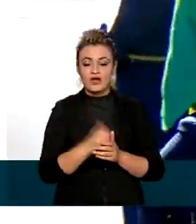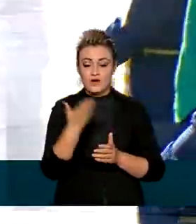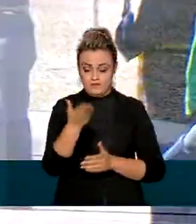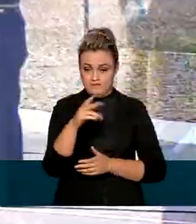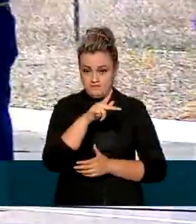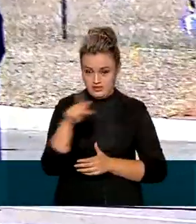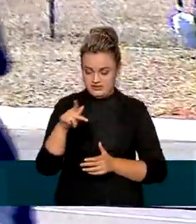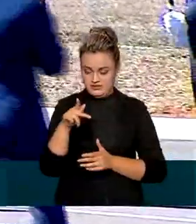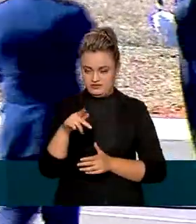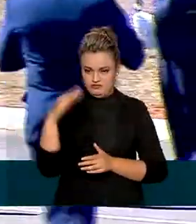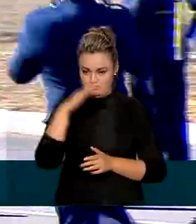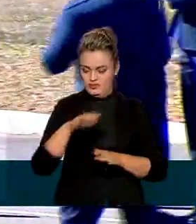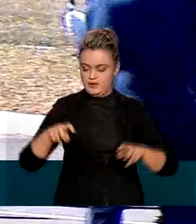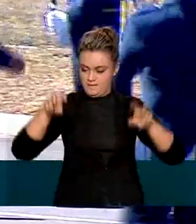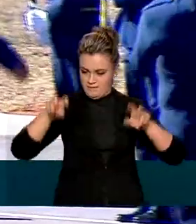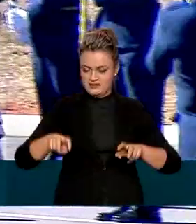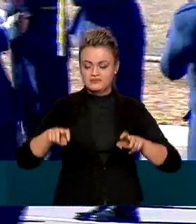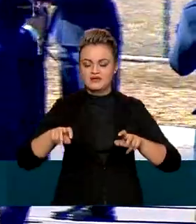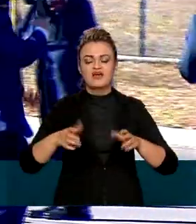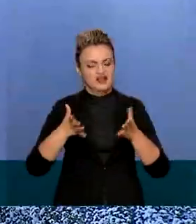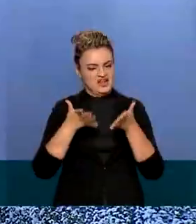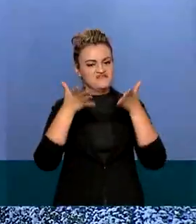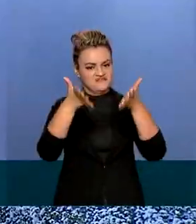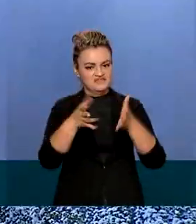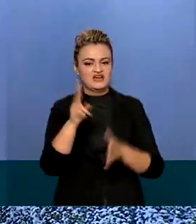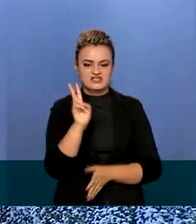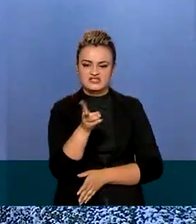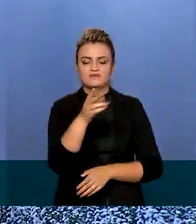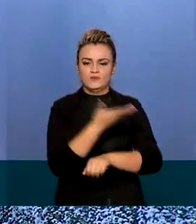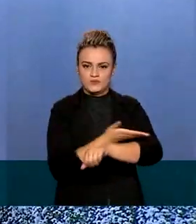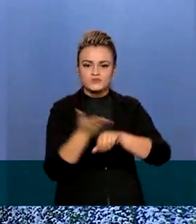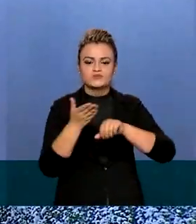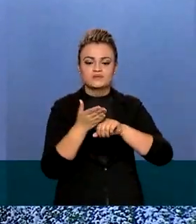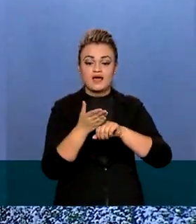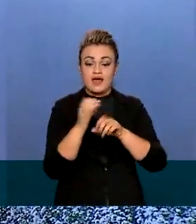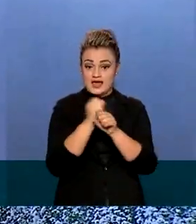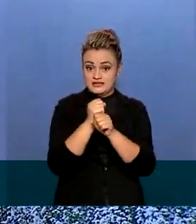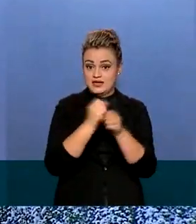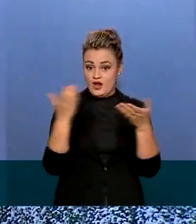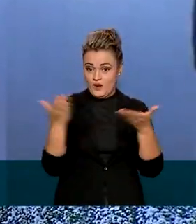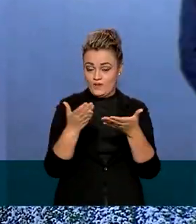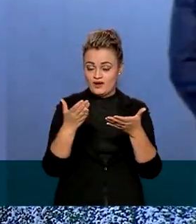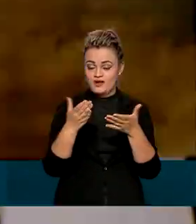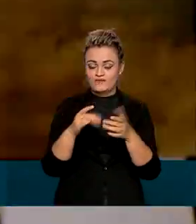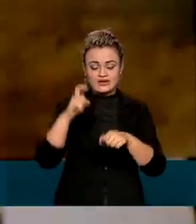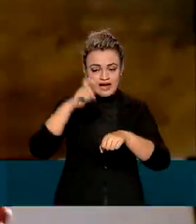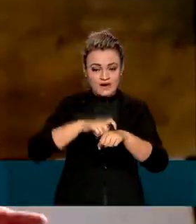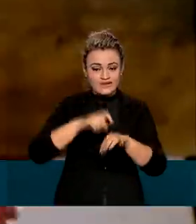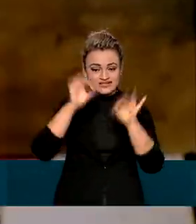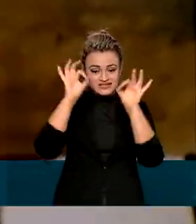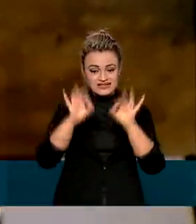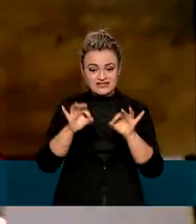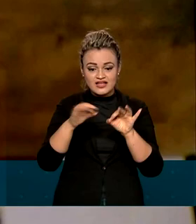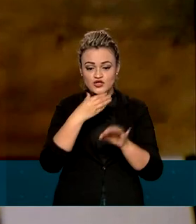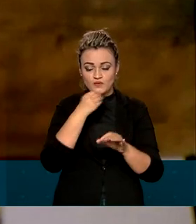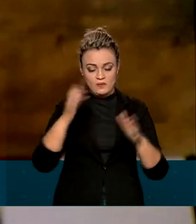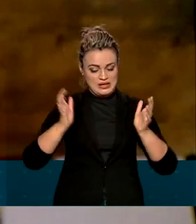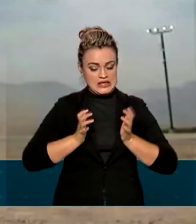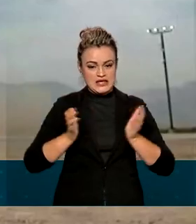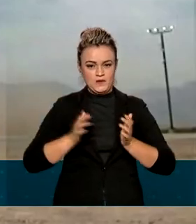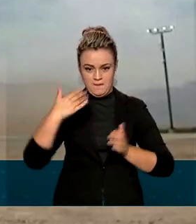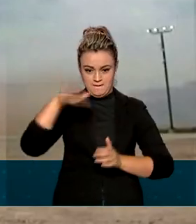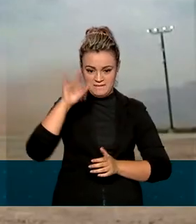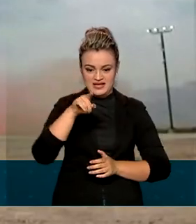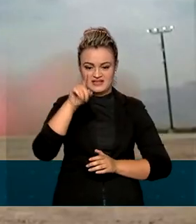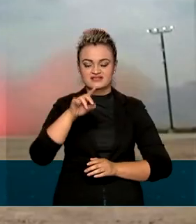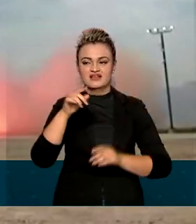o presidente Bolsonaro tem participado do evento militar, que este ano ocorreu no mesmo momento em que o homem mais rico do mundo